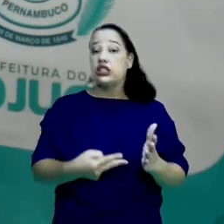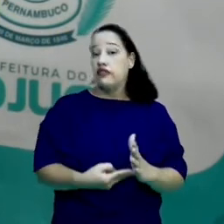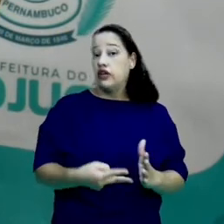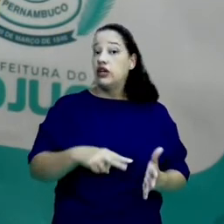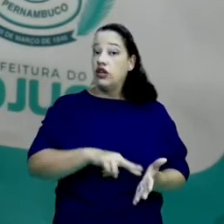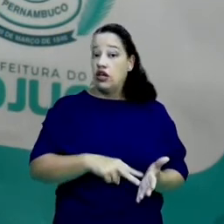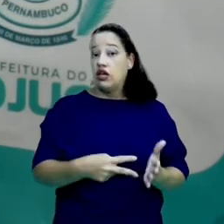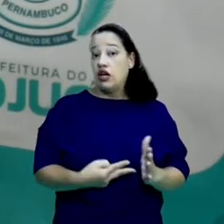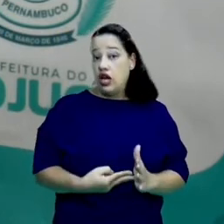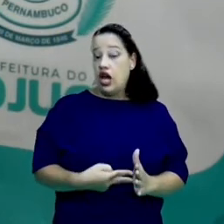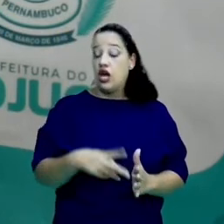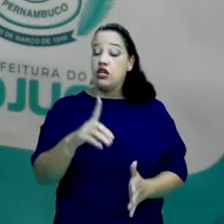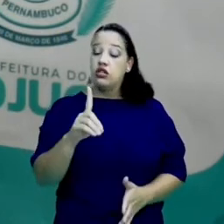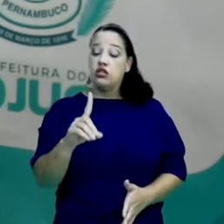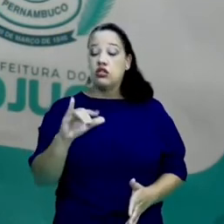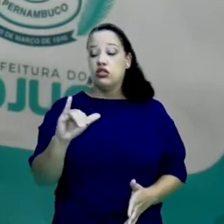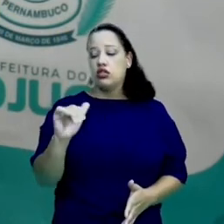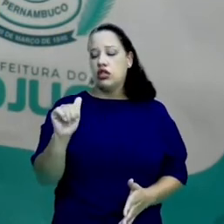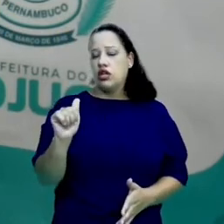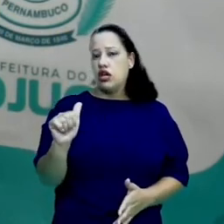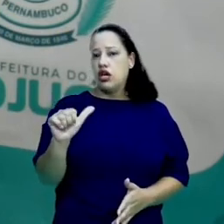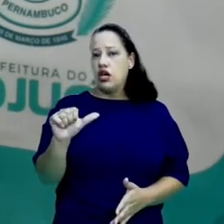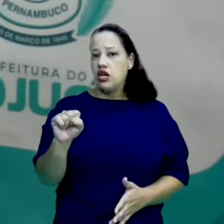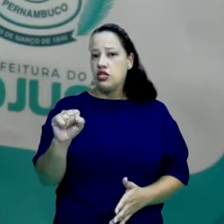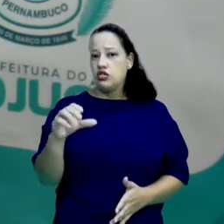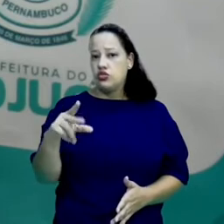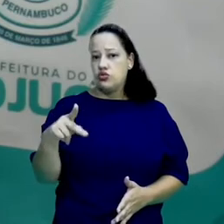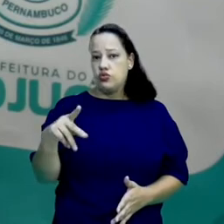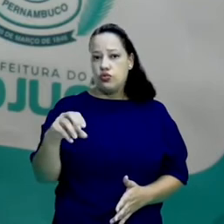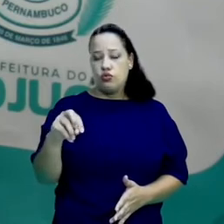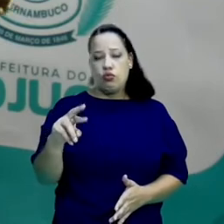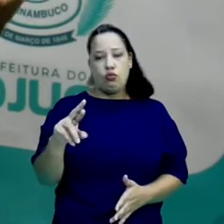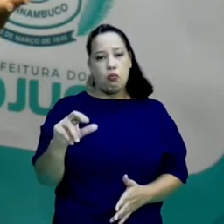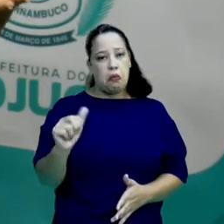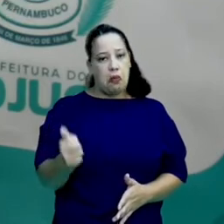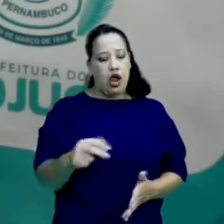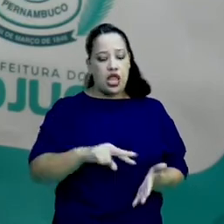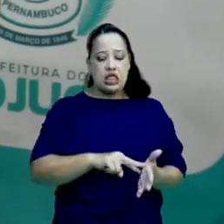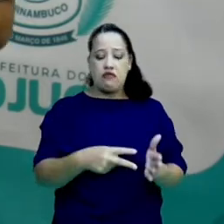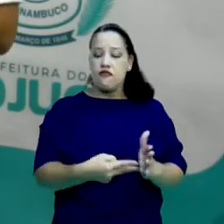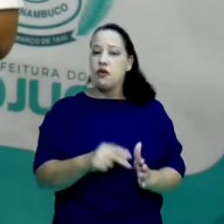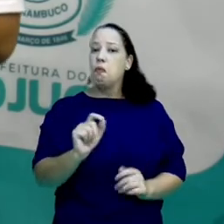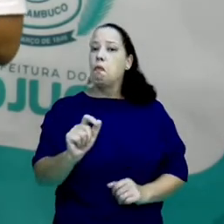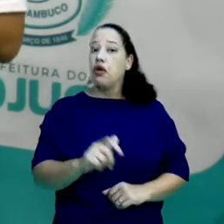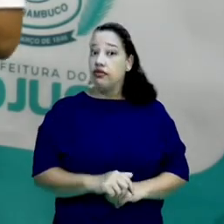aí, vamos nos perguntar, diáspora, que palavra diferenciada? O que é a diáspora?